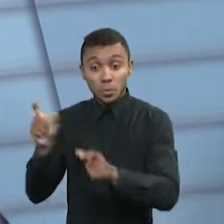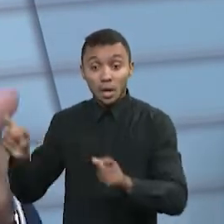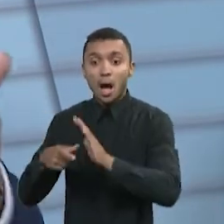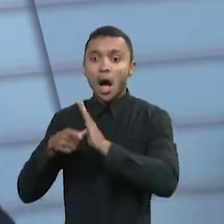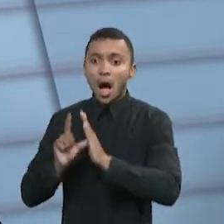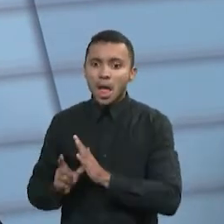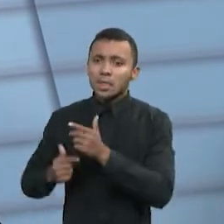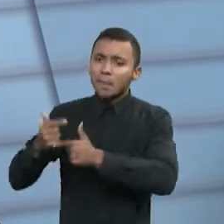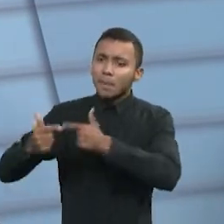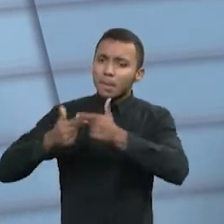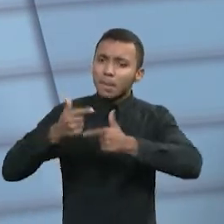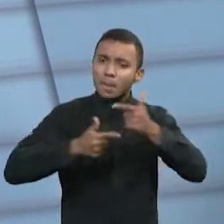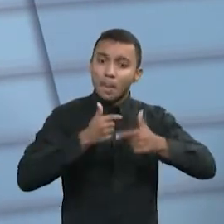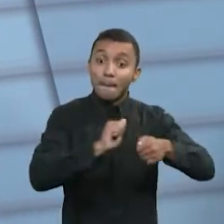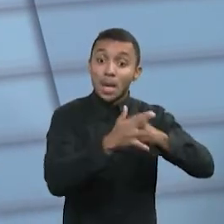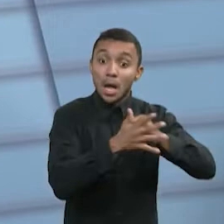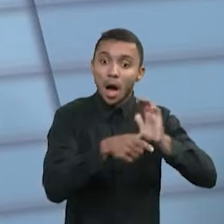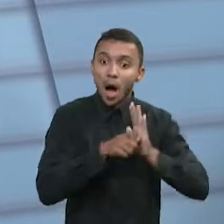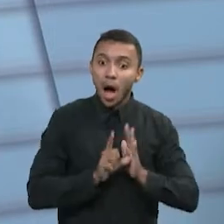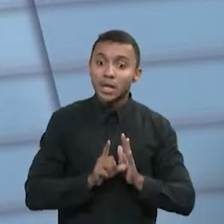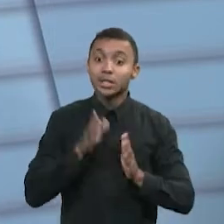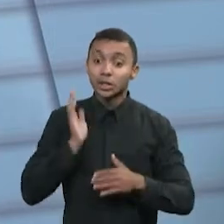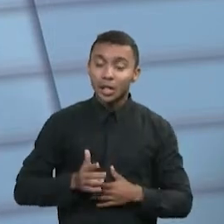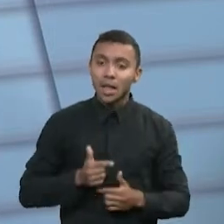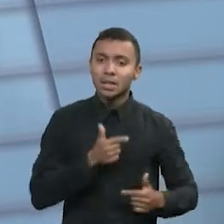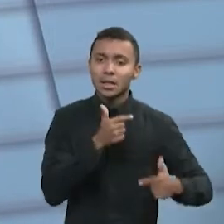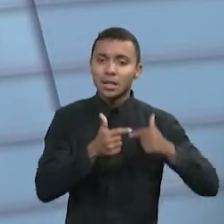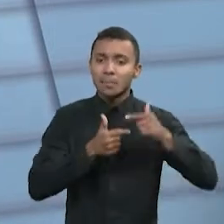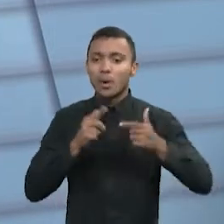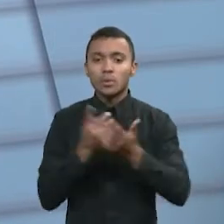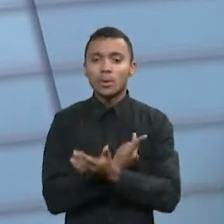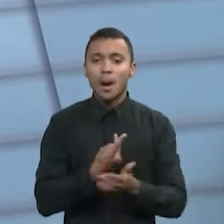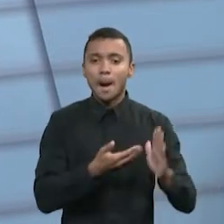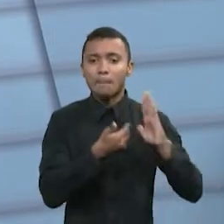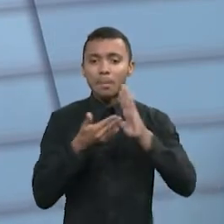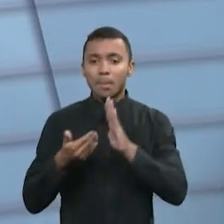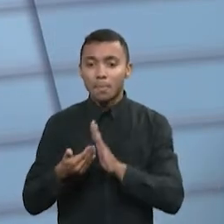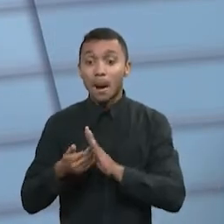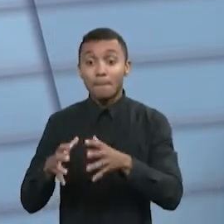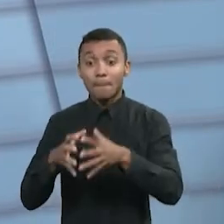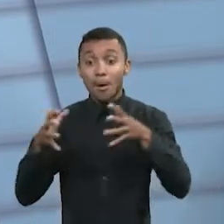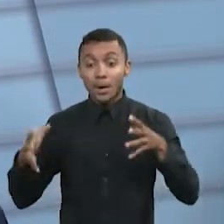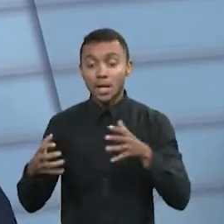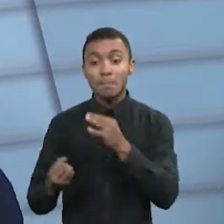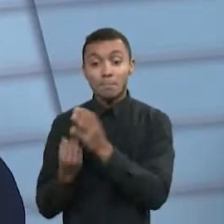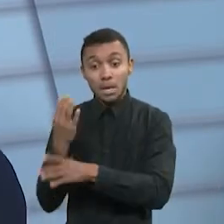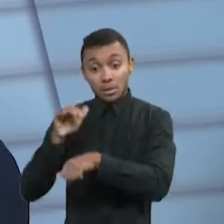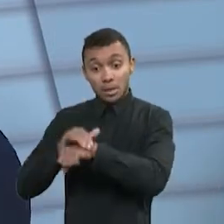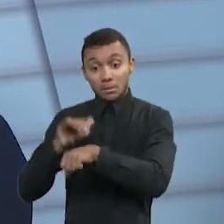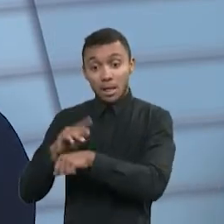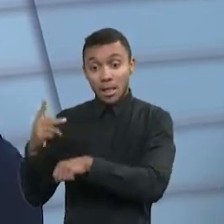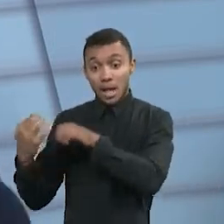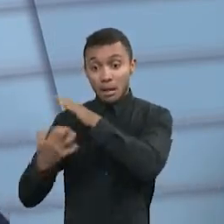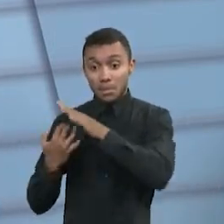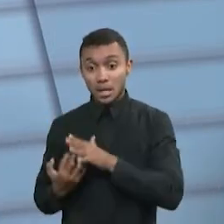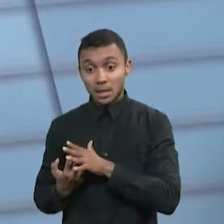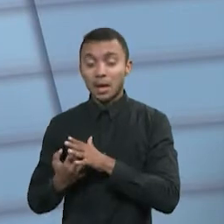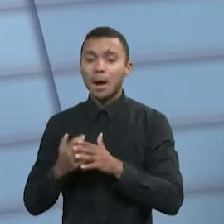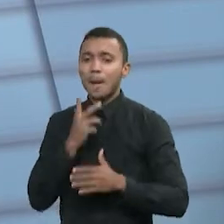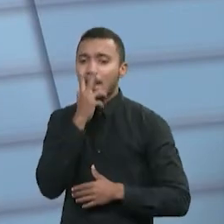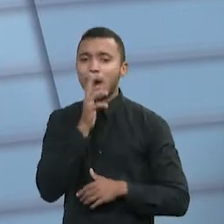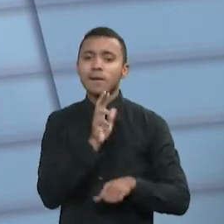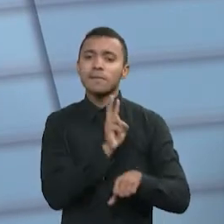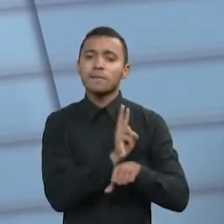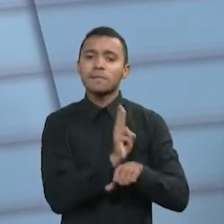antes da pandemia, que foram demitidas, uma boa parte virou microempreendedor individual, uma outra parte... Foi para a informalidade. Foi para a